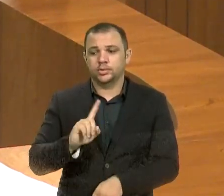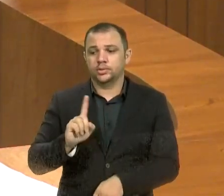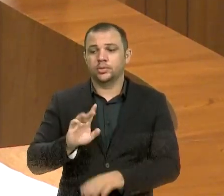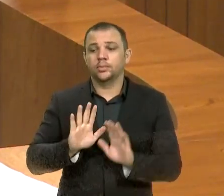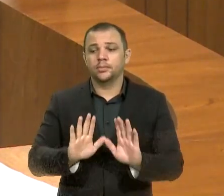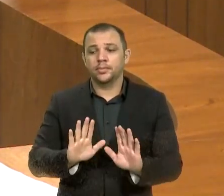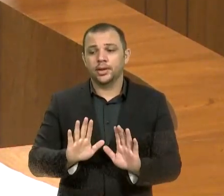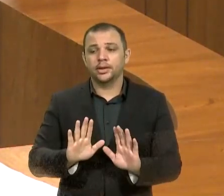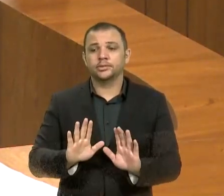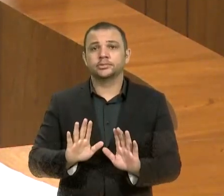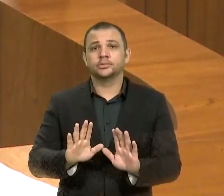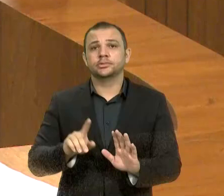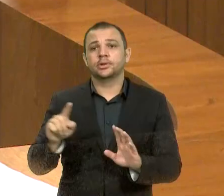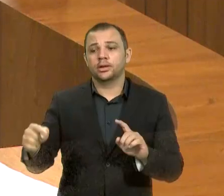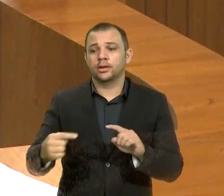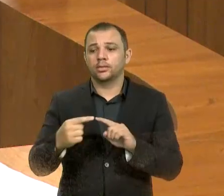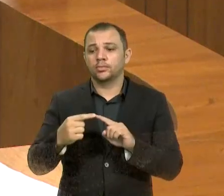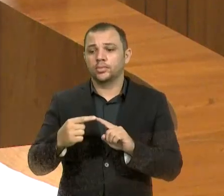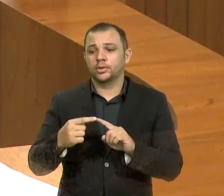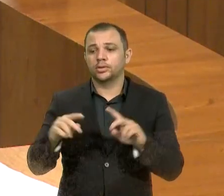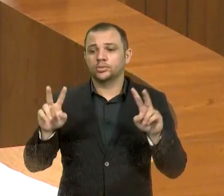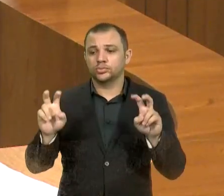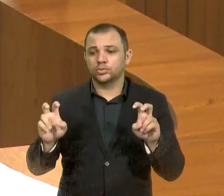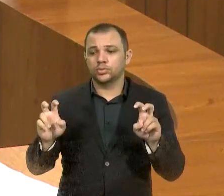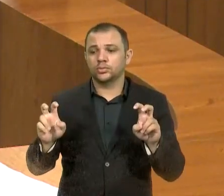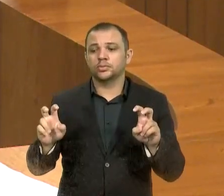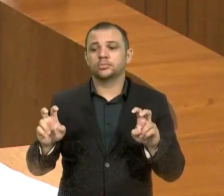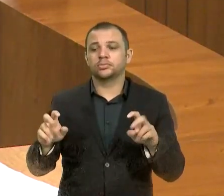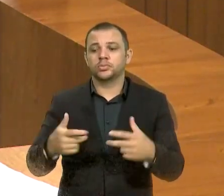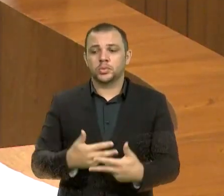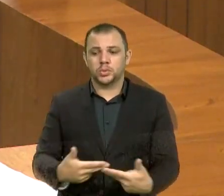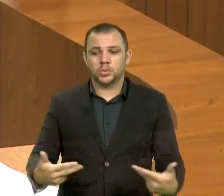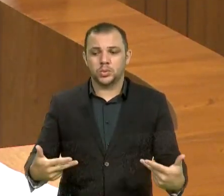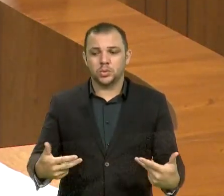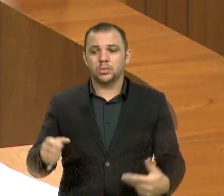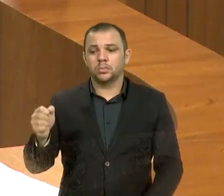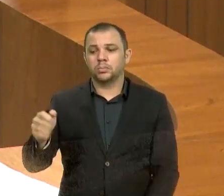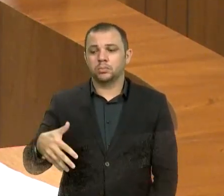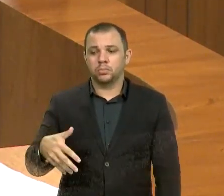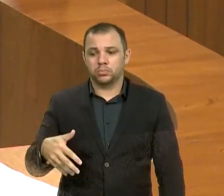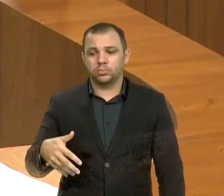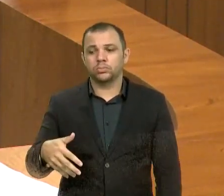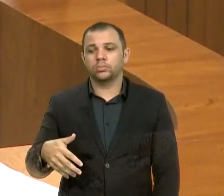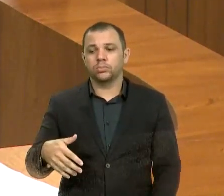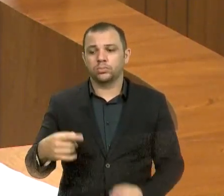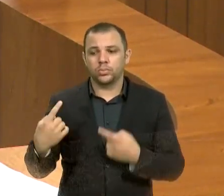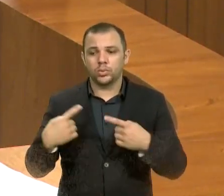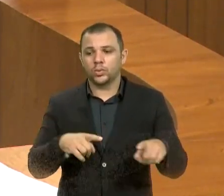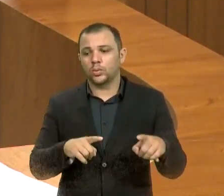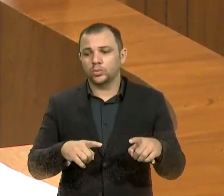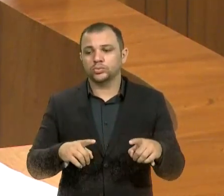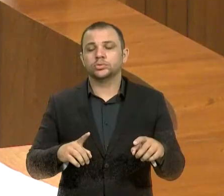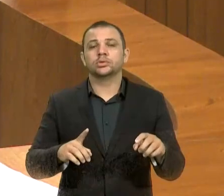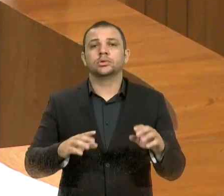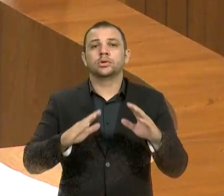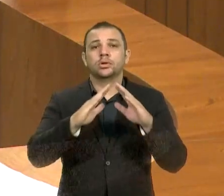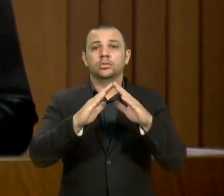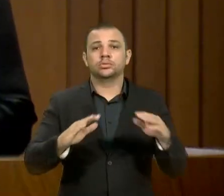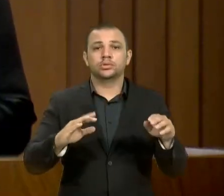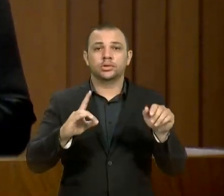referente a atos de vandalismo, deputada Ana do Gás, a um templo da Assembleia de Deus,